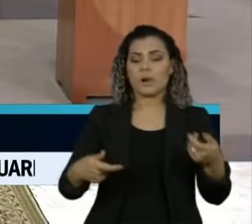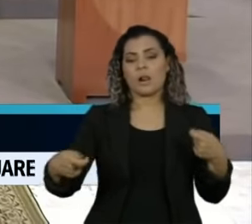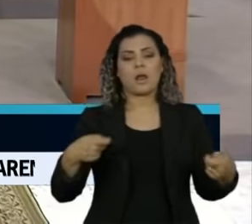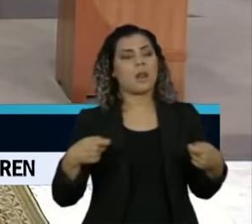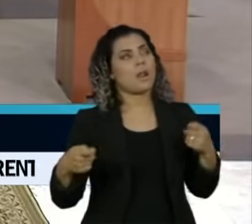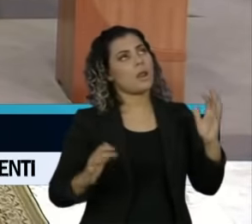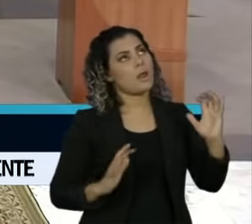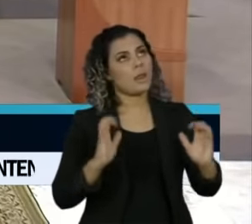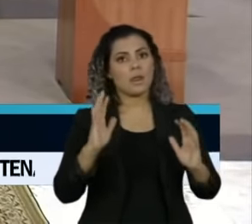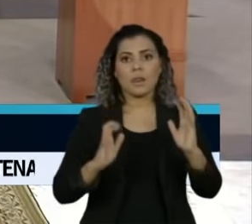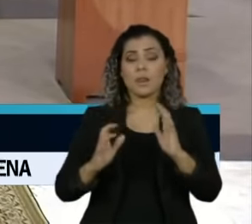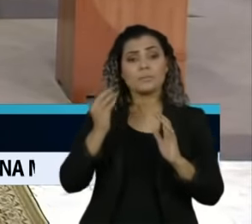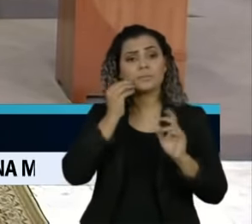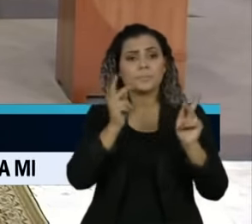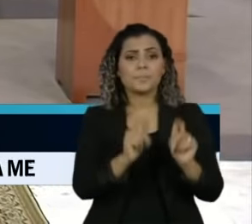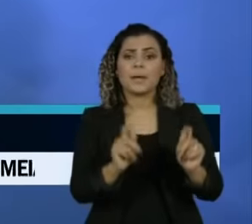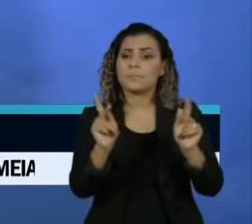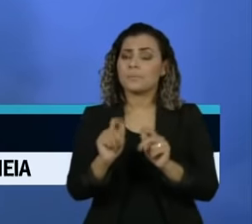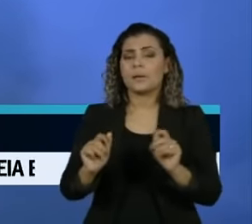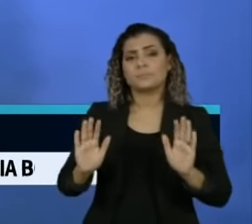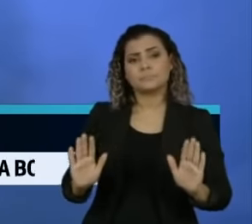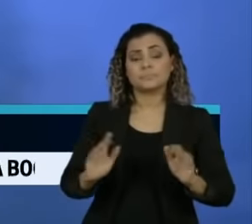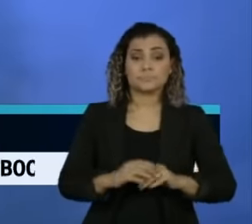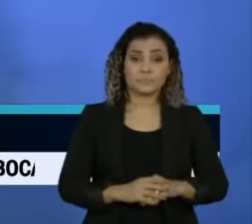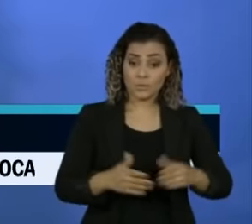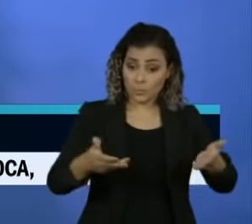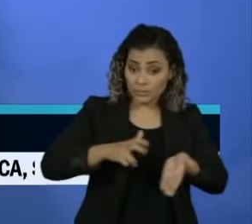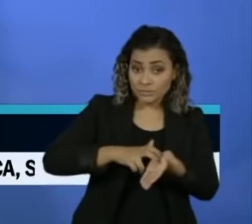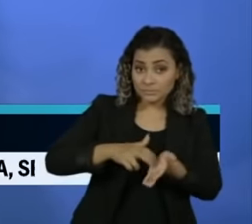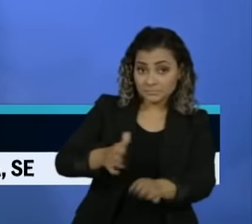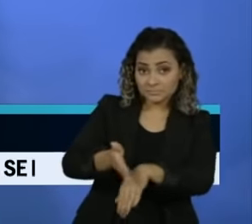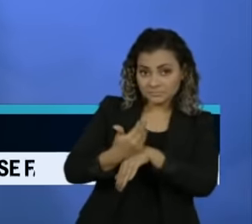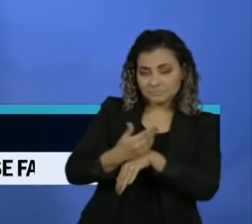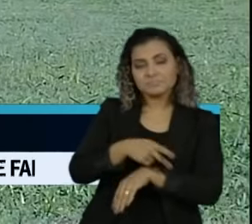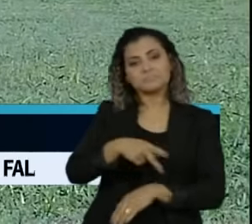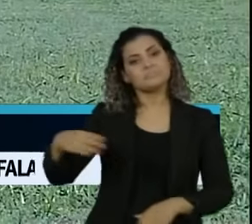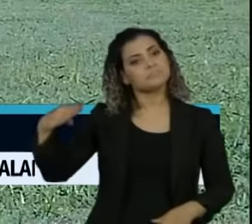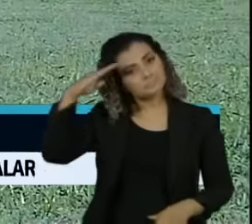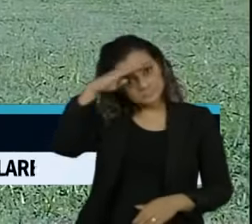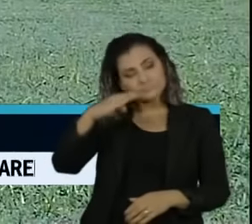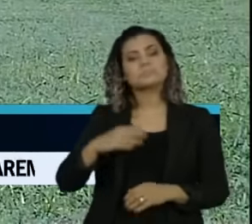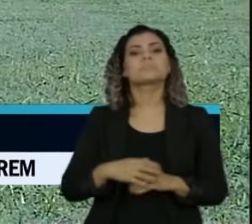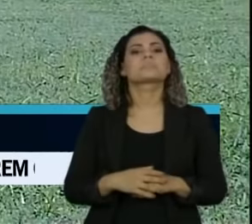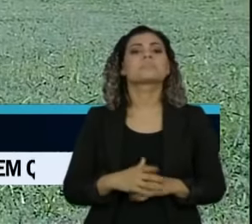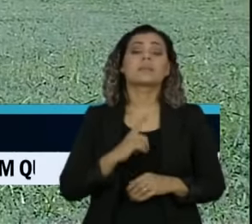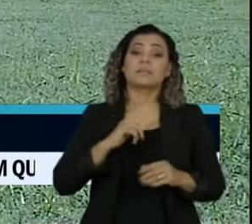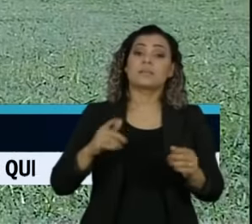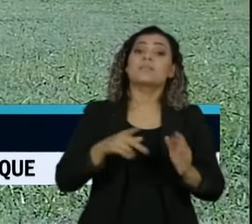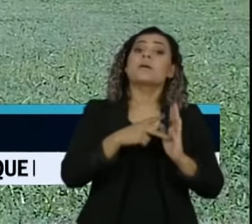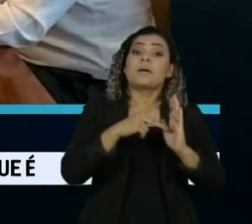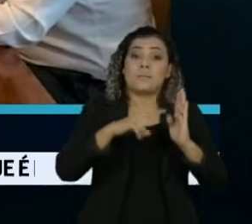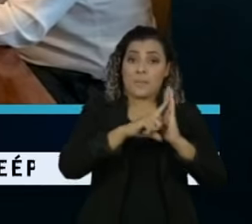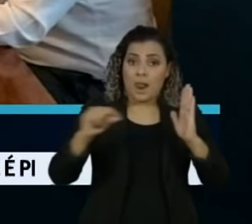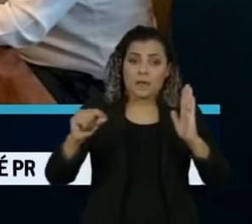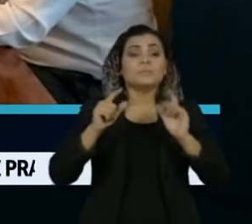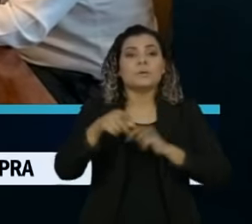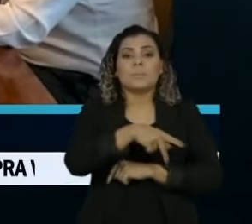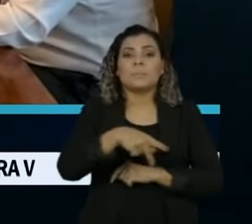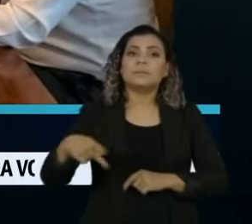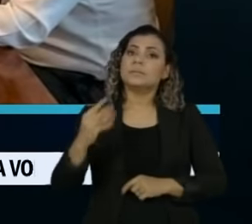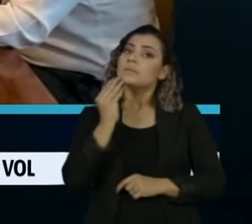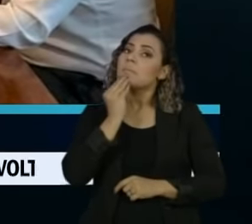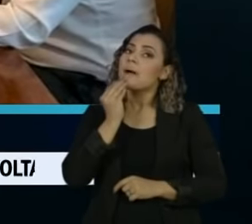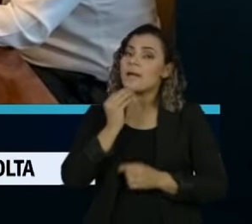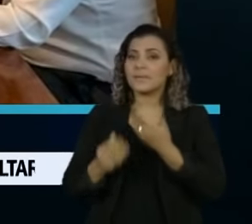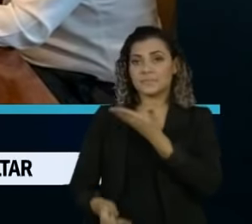marcados pela tentativa de pacificação interna. Hoje, bem cedo, o presidente Jair Bolsonaro recebeu no Palácio da Alvorada o presidente da Câmara, Rodrigo